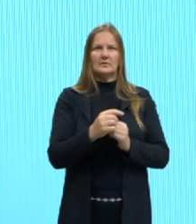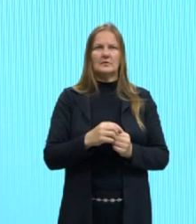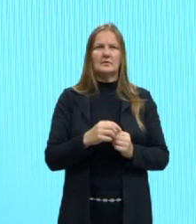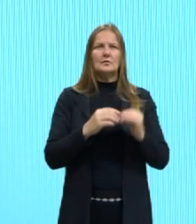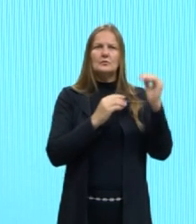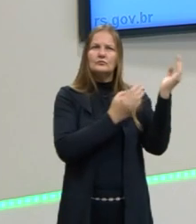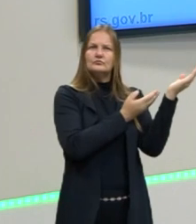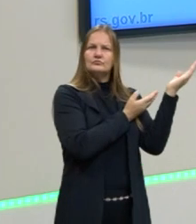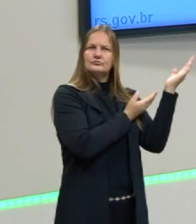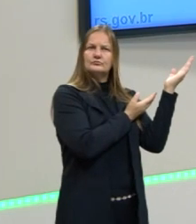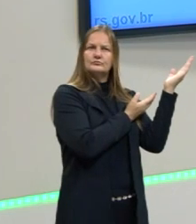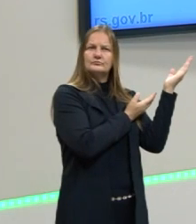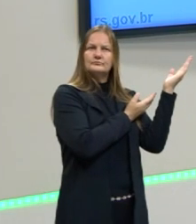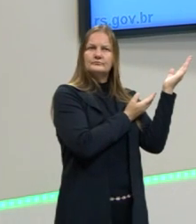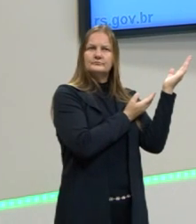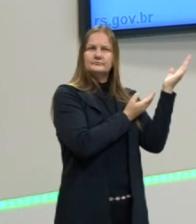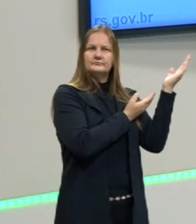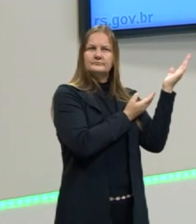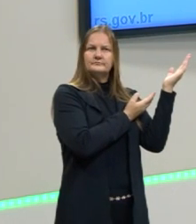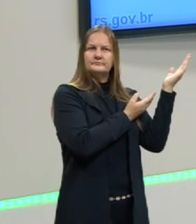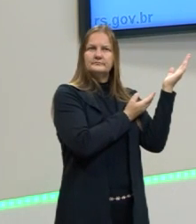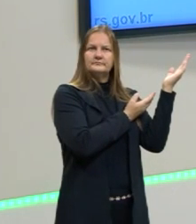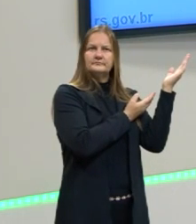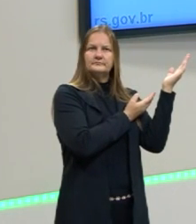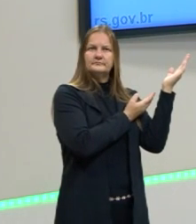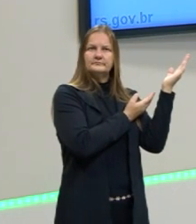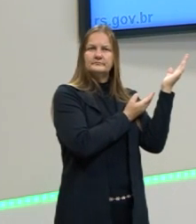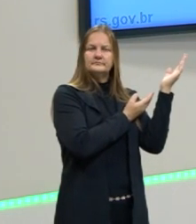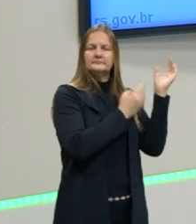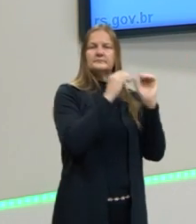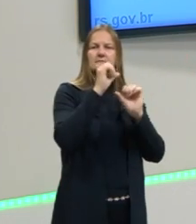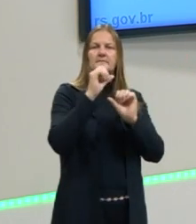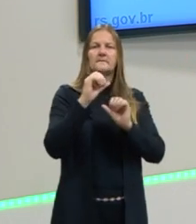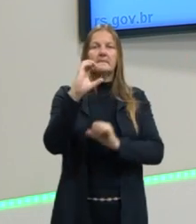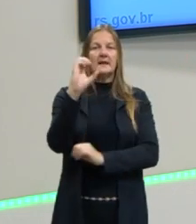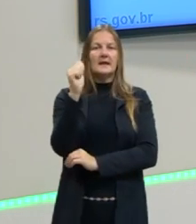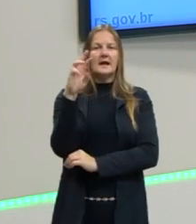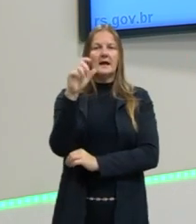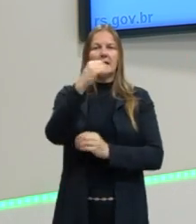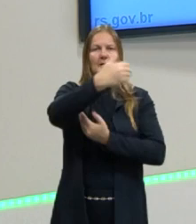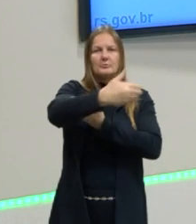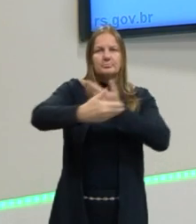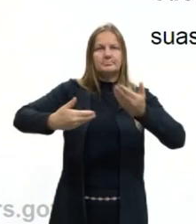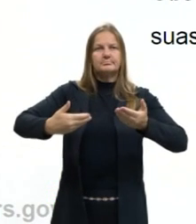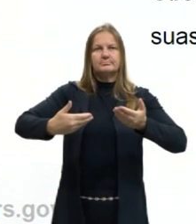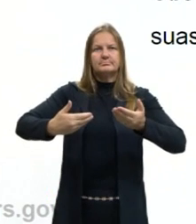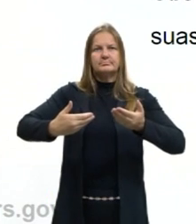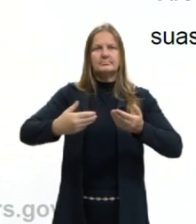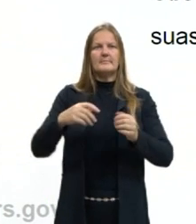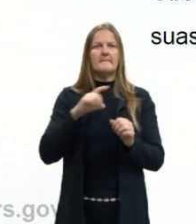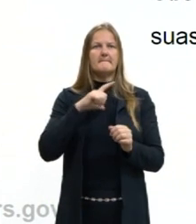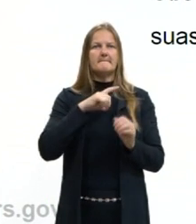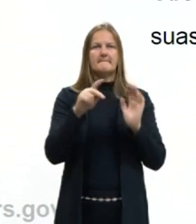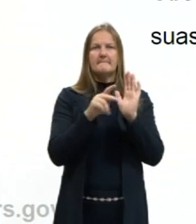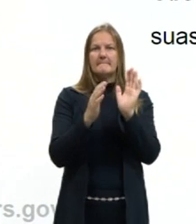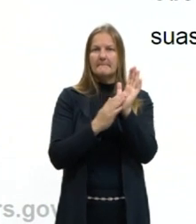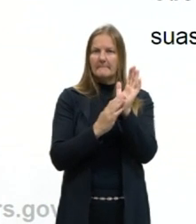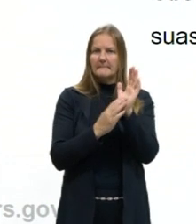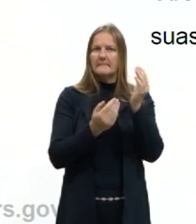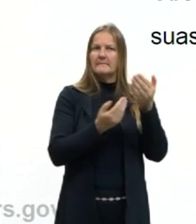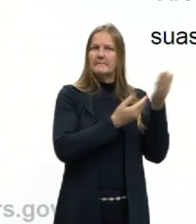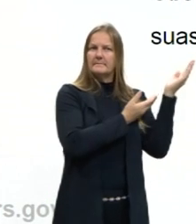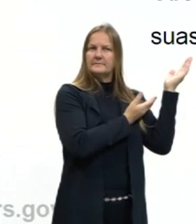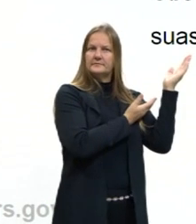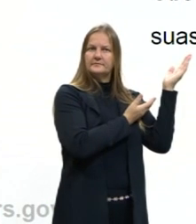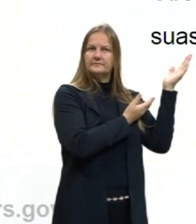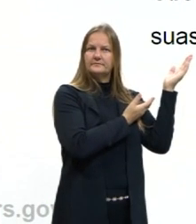Onde a carga deste elemento vai passar para ser a quantidade desse elemento. A carga desse vai passar para